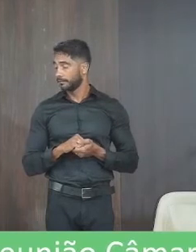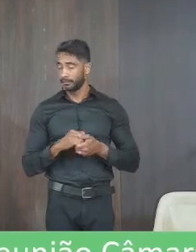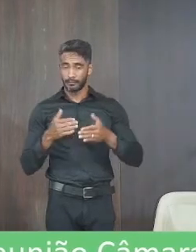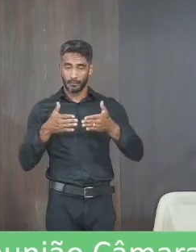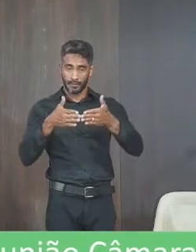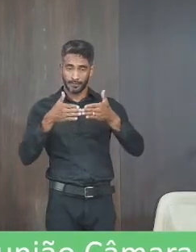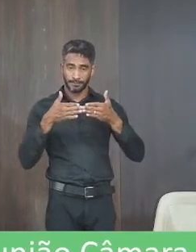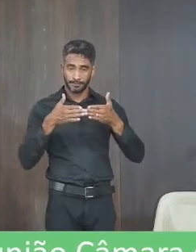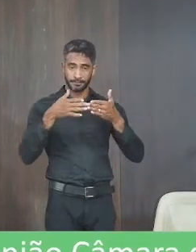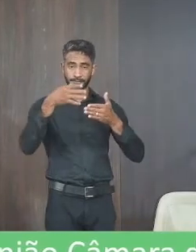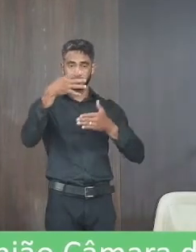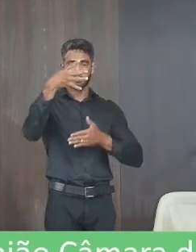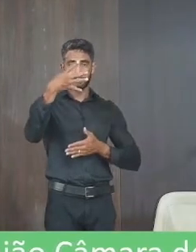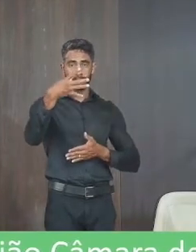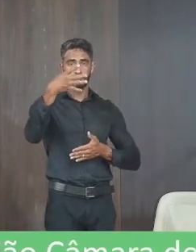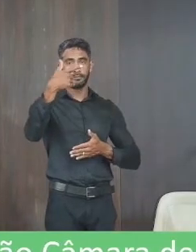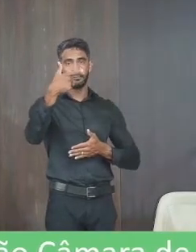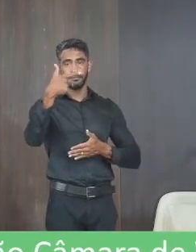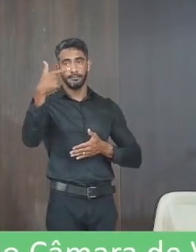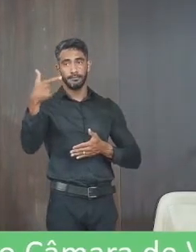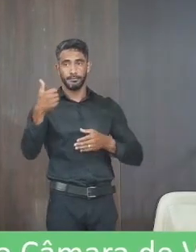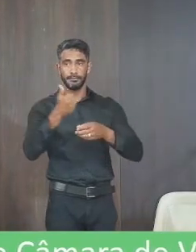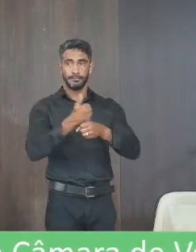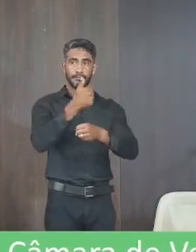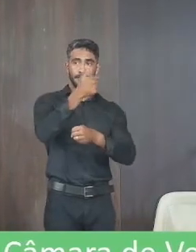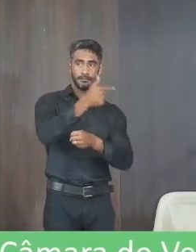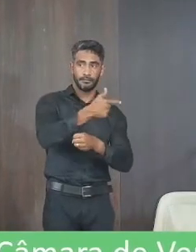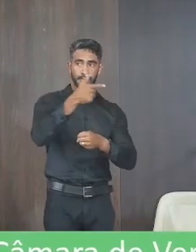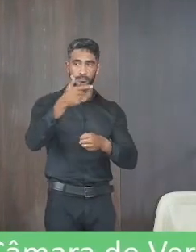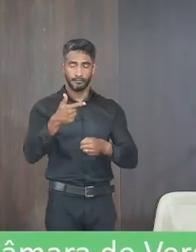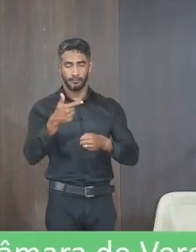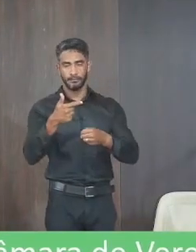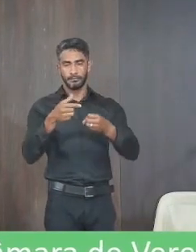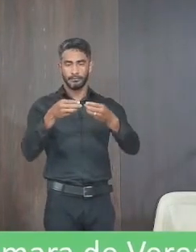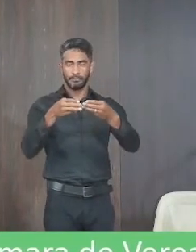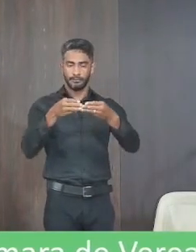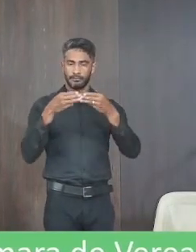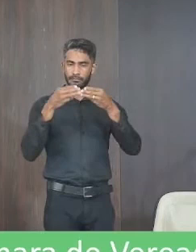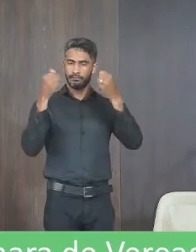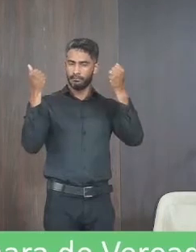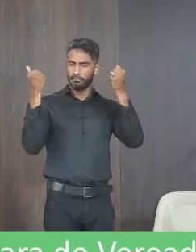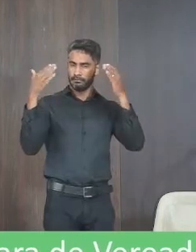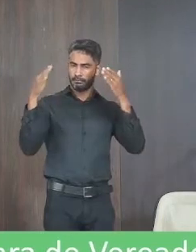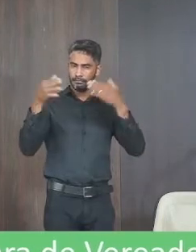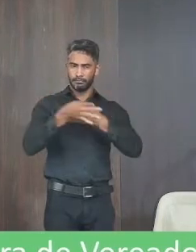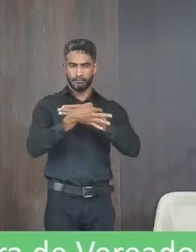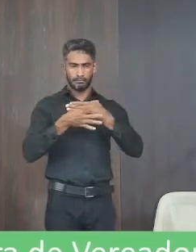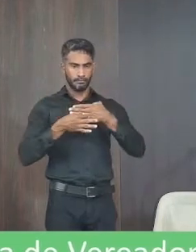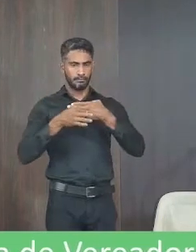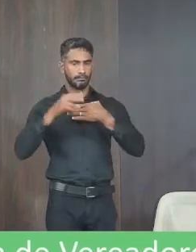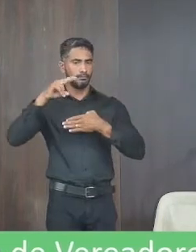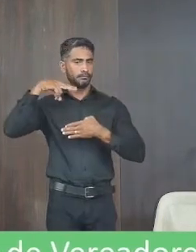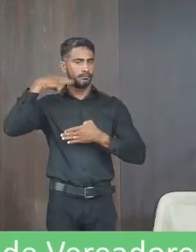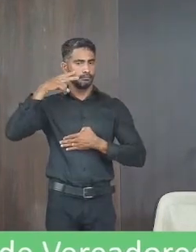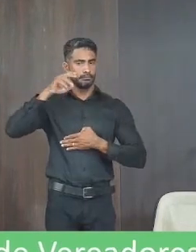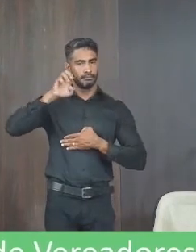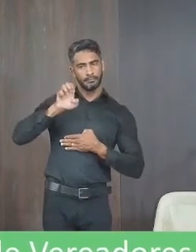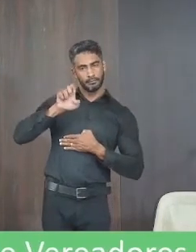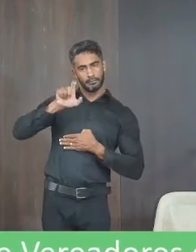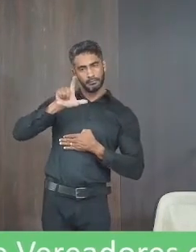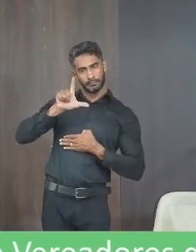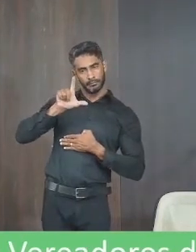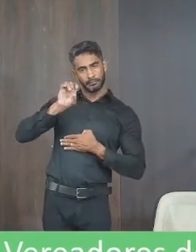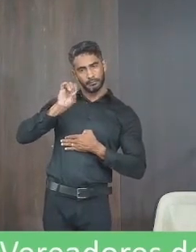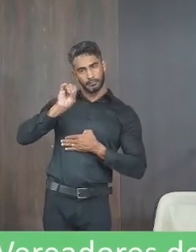requerimento 422 2022 voto de aplauso de autoria do vereador Elis Márcio Bois Ferreira